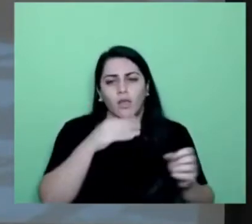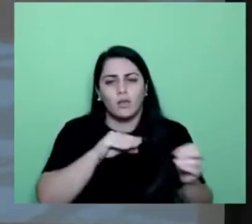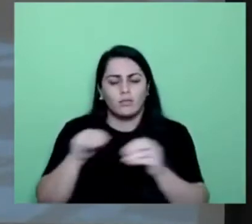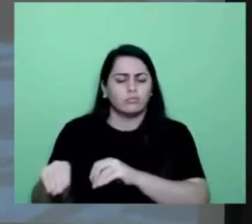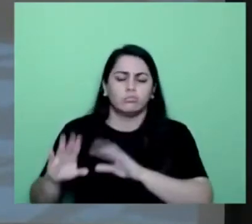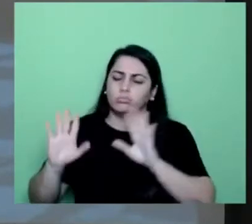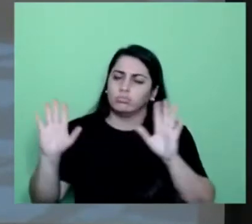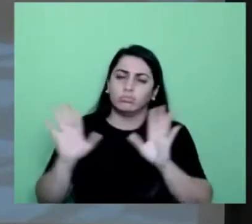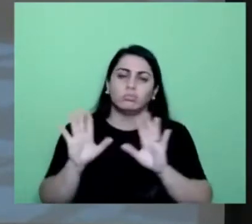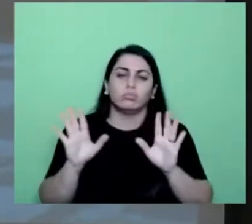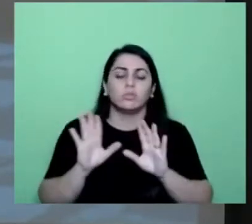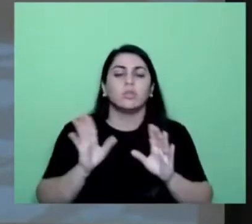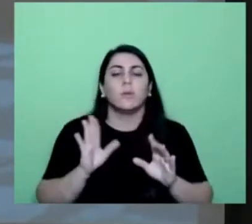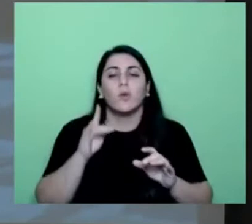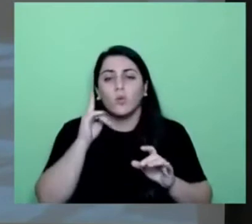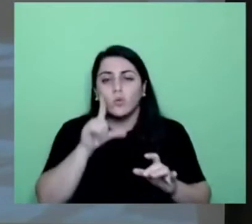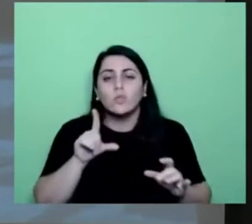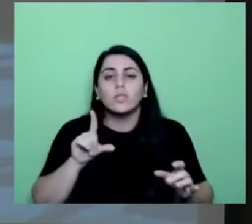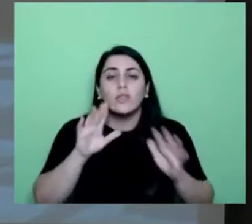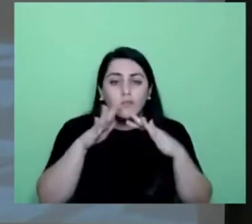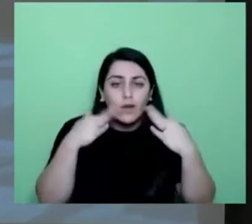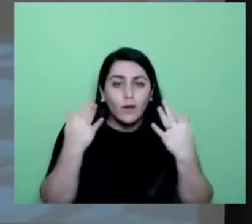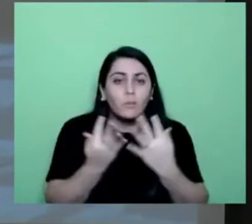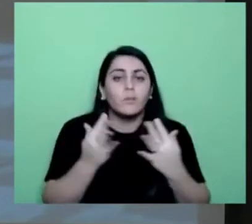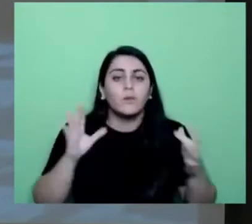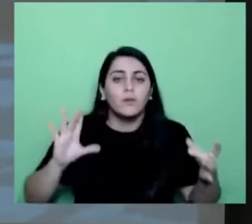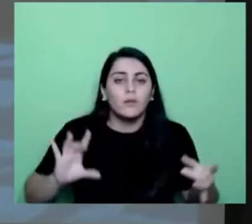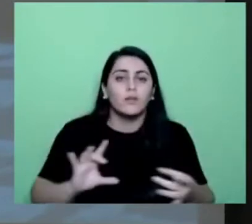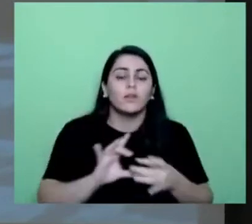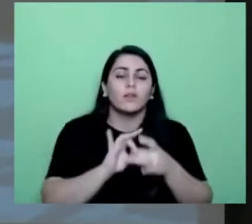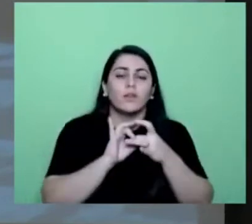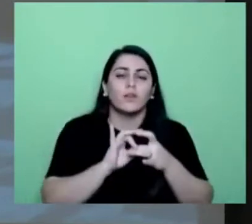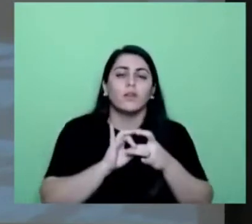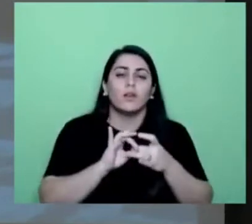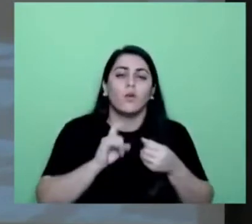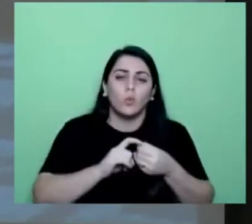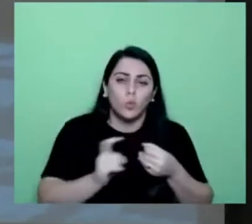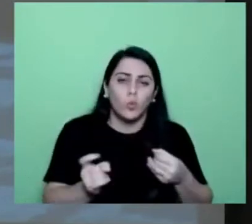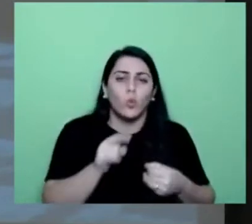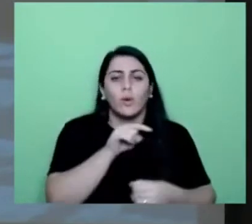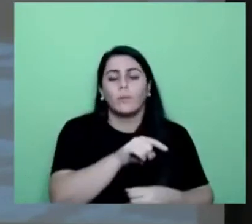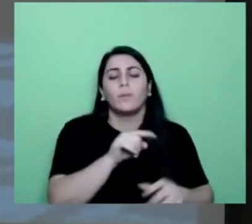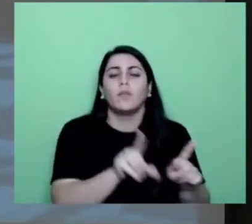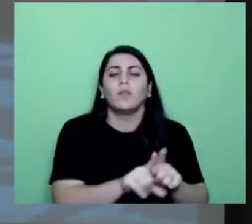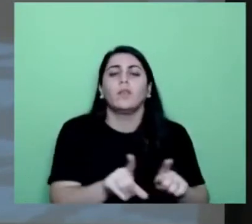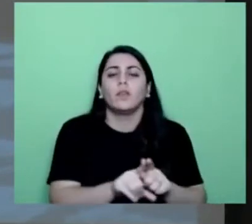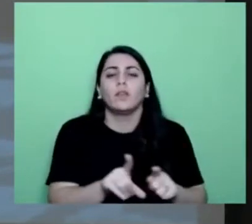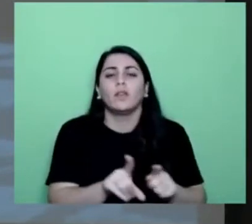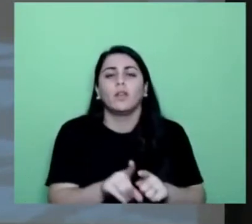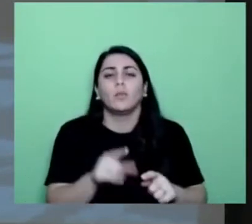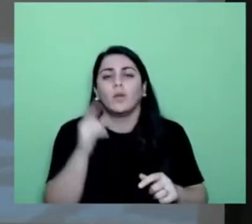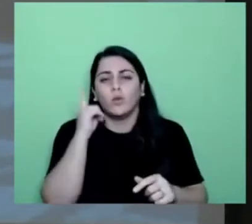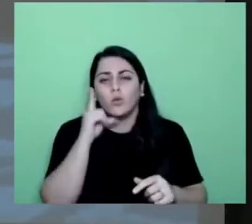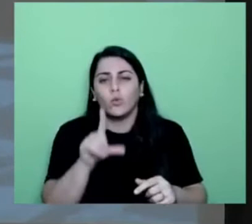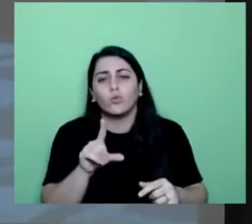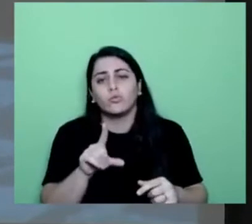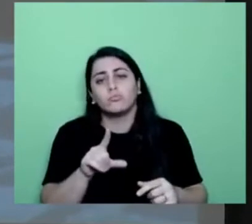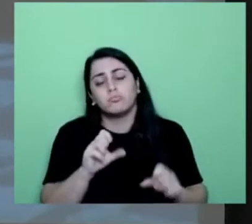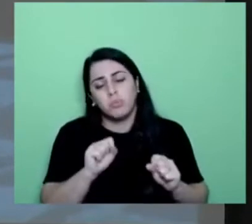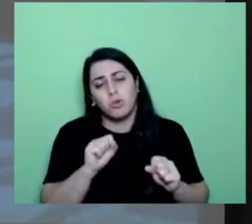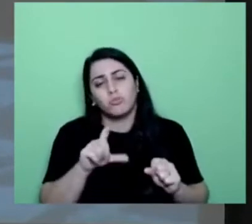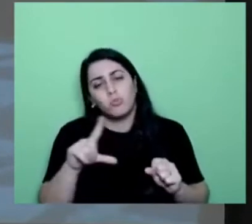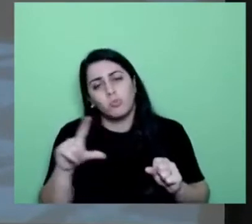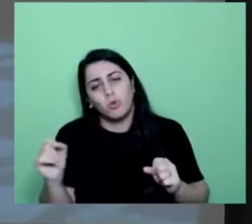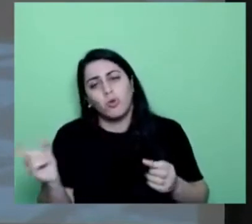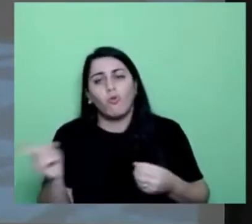restabelecimento do vínculo familiar, autonomia, preparação gradativa para o desligamento e o retorno para a comunidade de